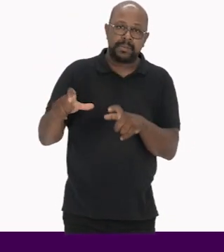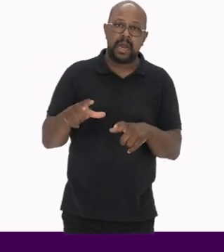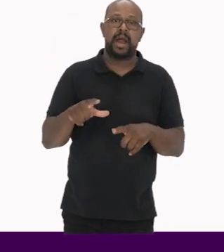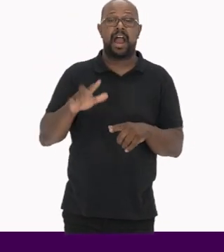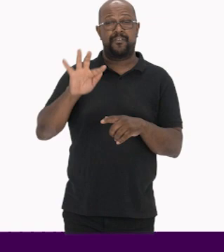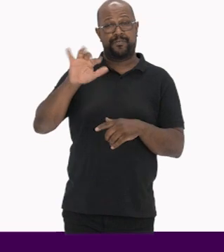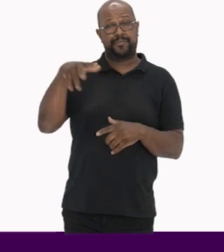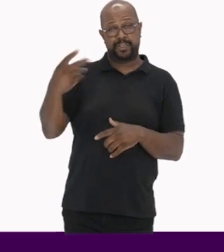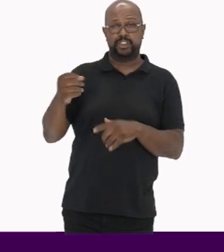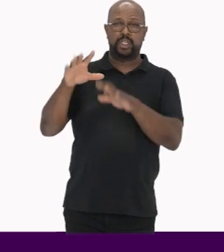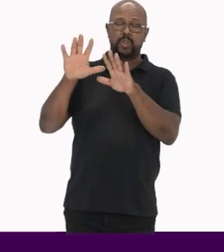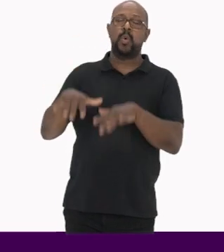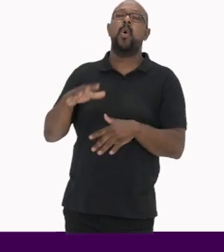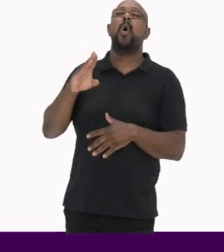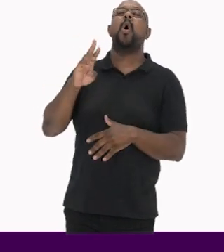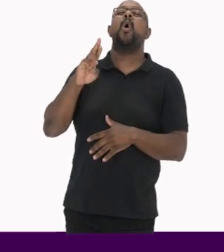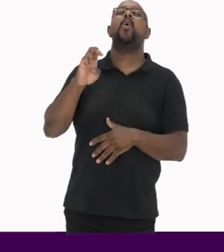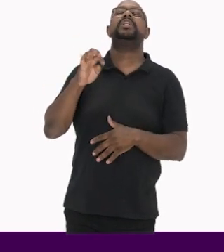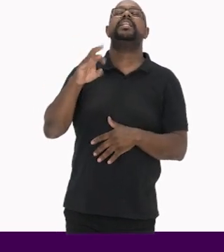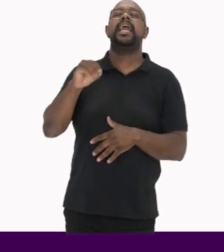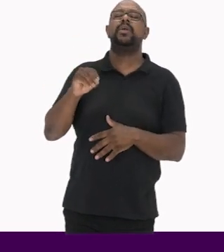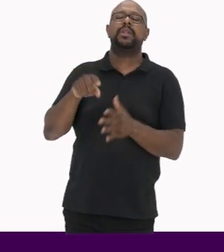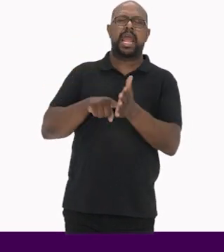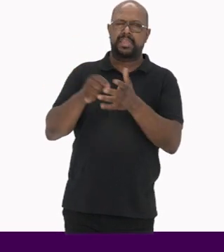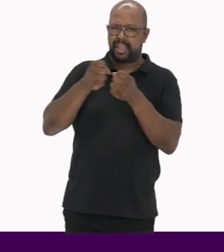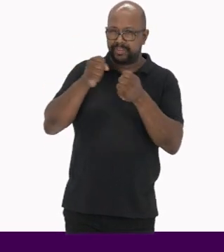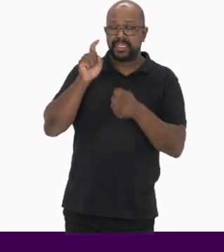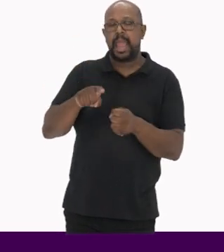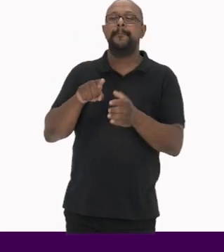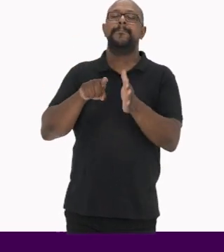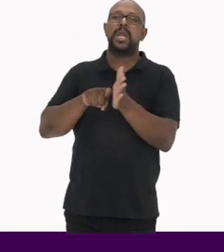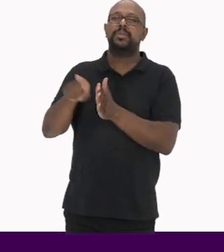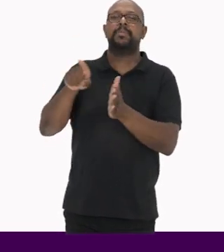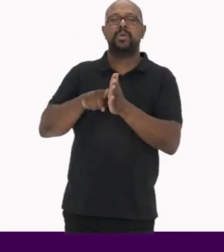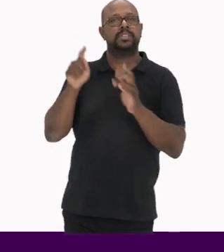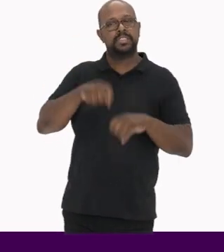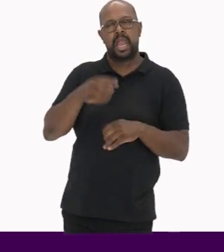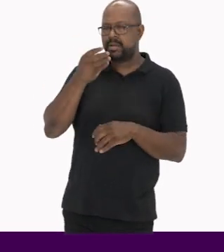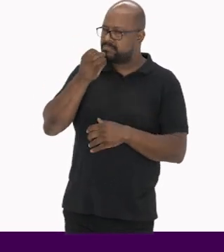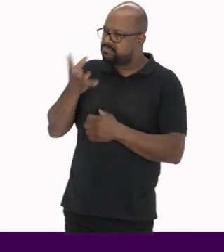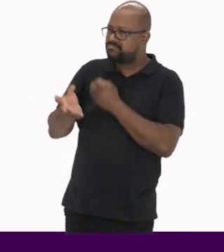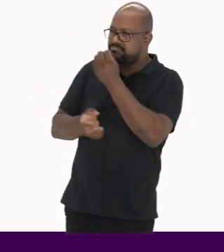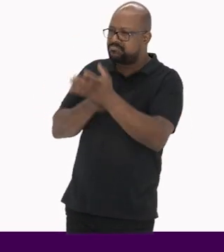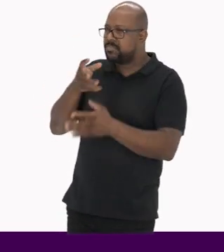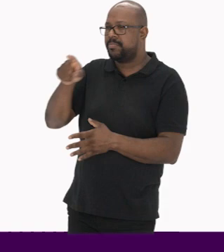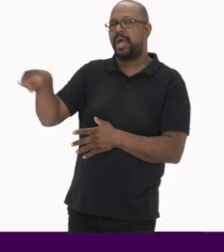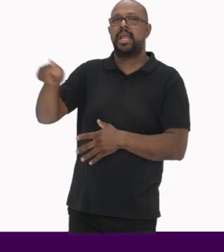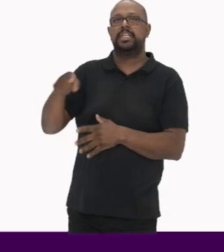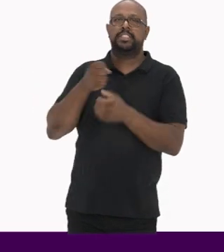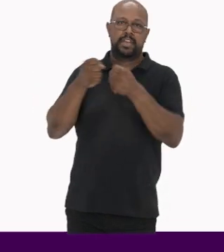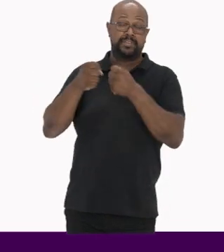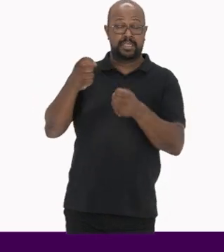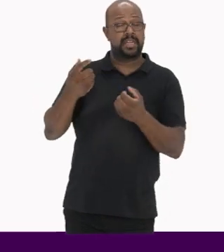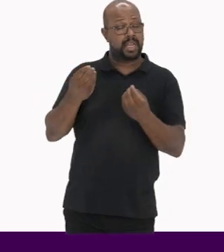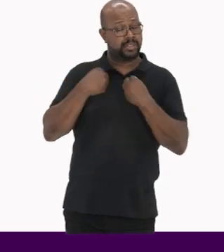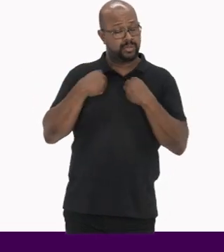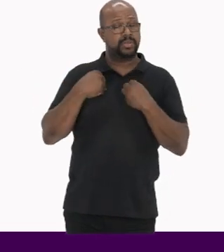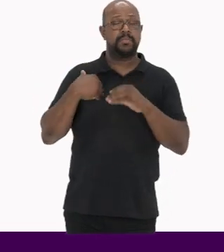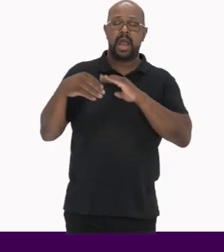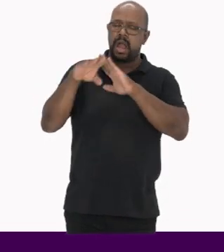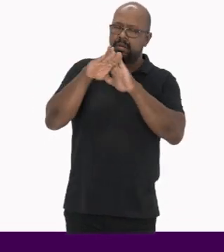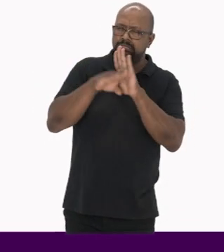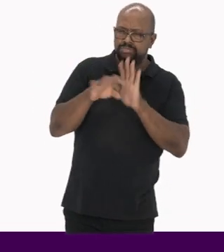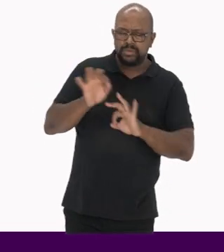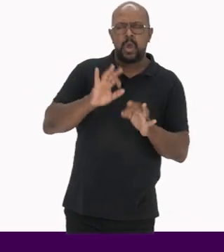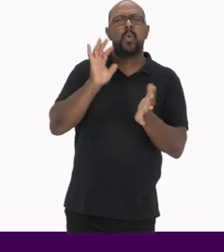entrevista é onde estão as perguntas a serem feitas para o entrevistado Ela serve para organizar